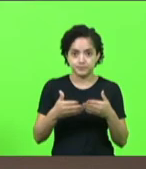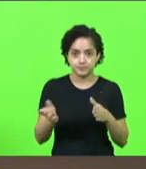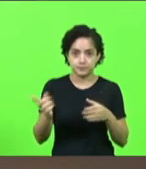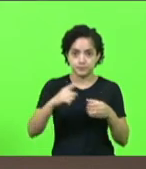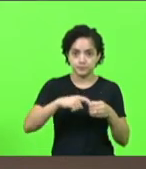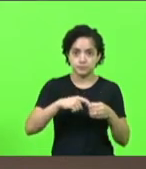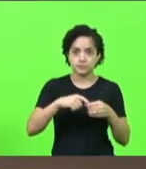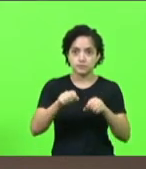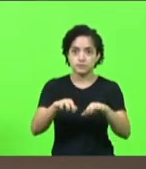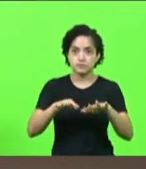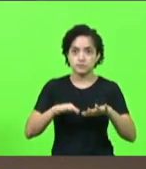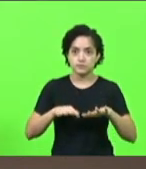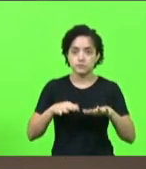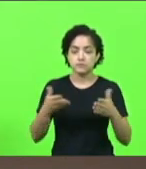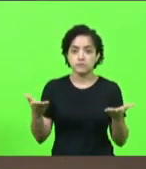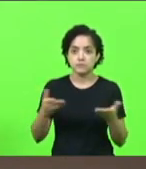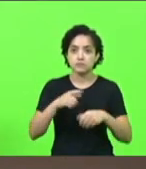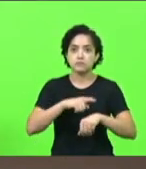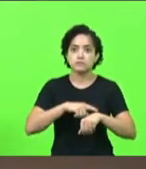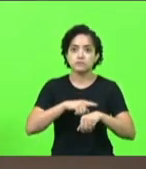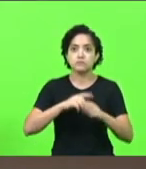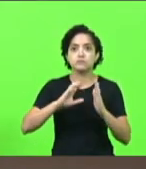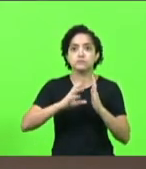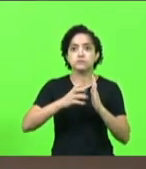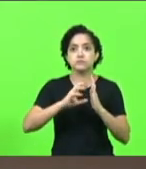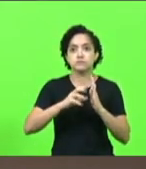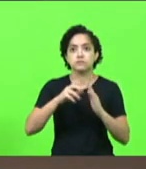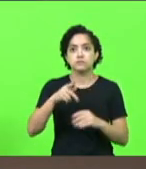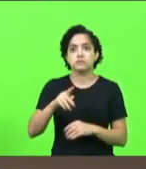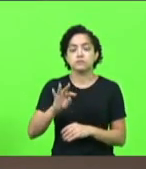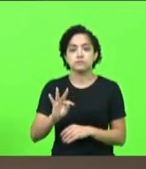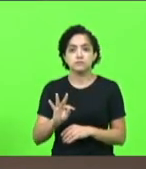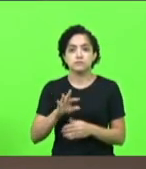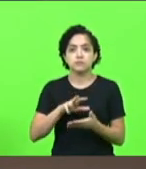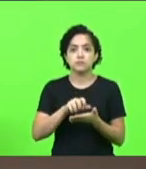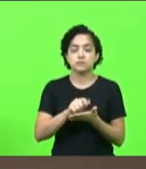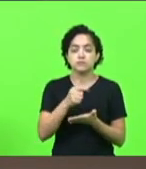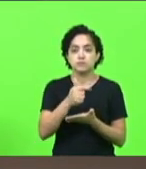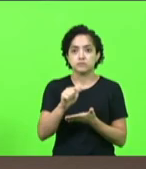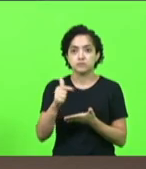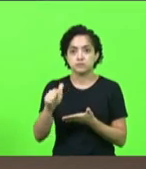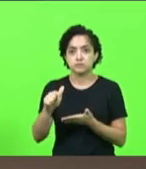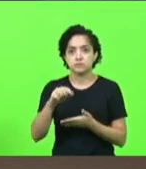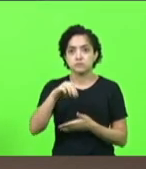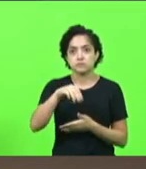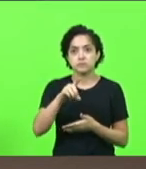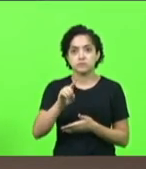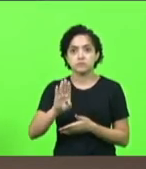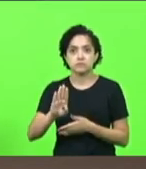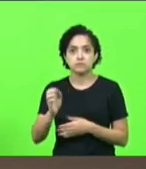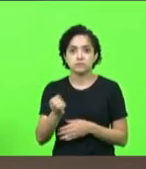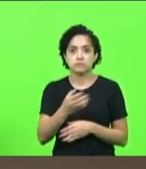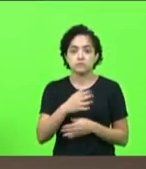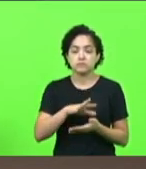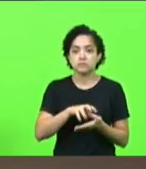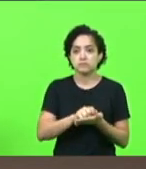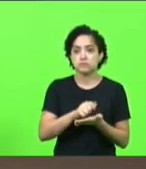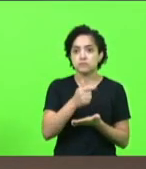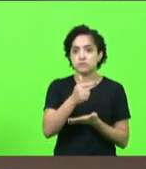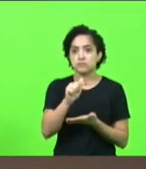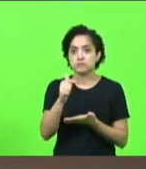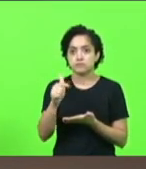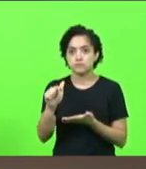horário destinado aos partidos partidos dos trabalhadores não tem inscrito bloco mdb novo também não tem inscrito